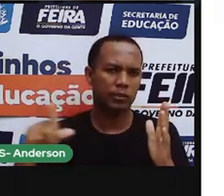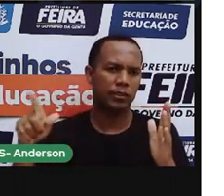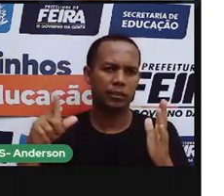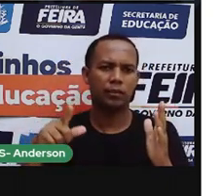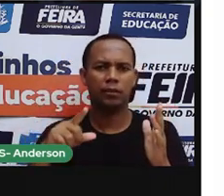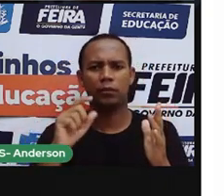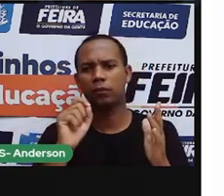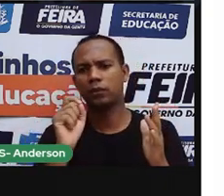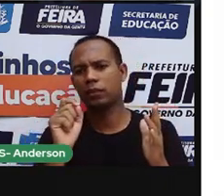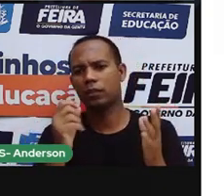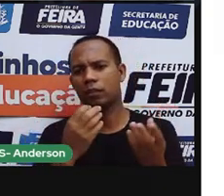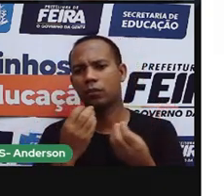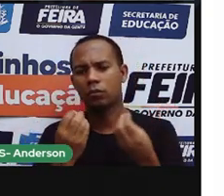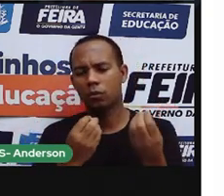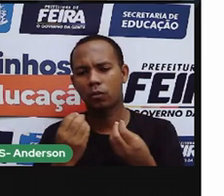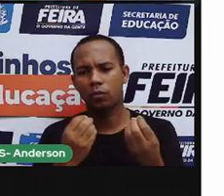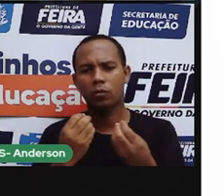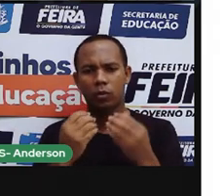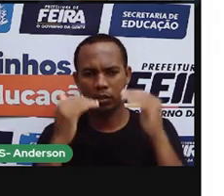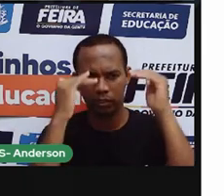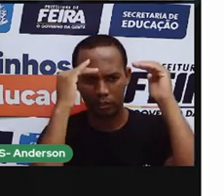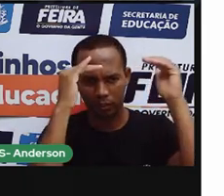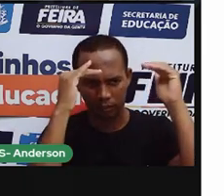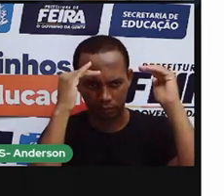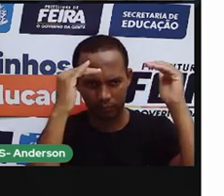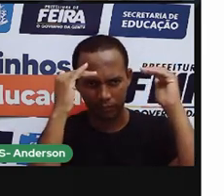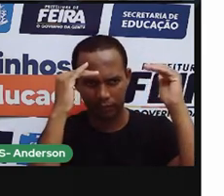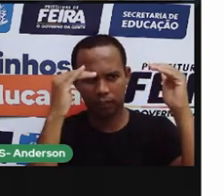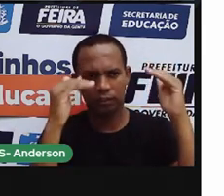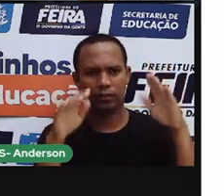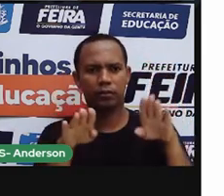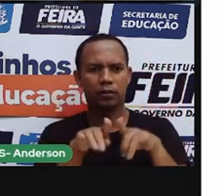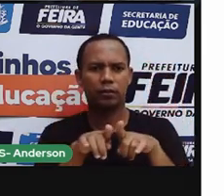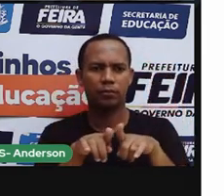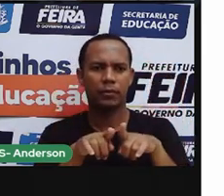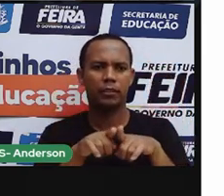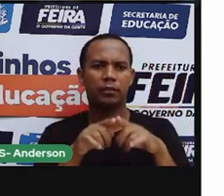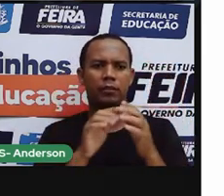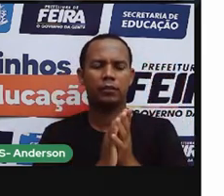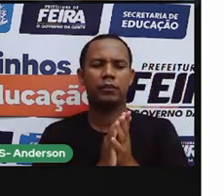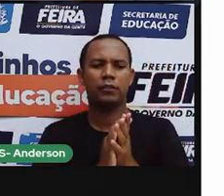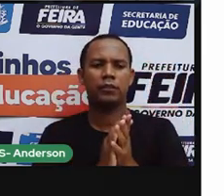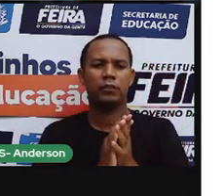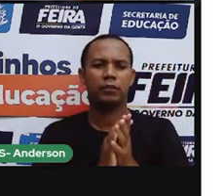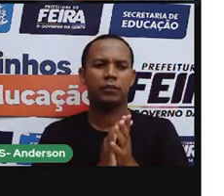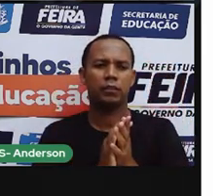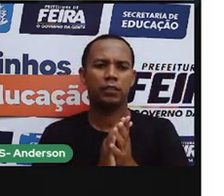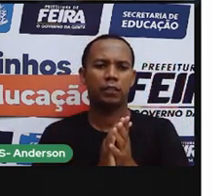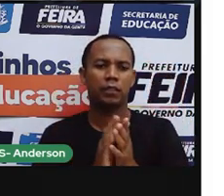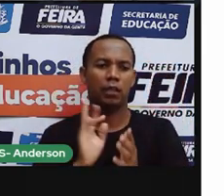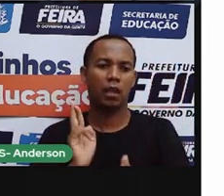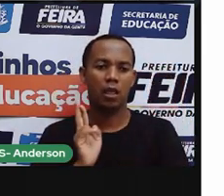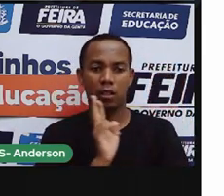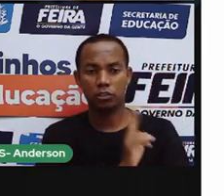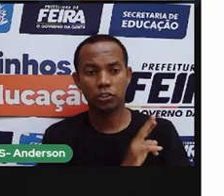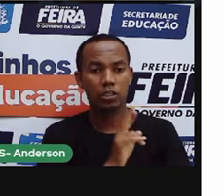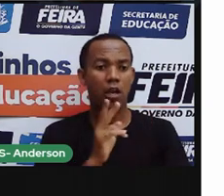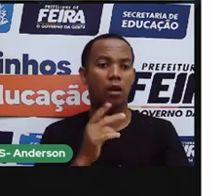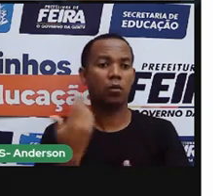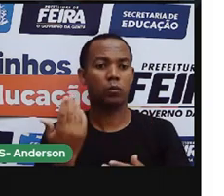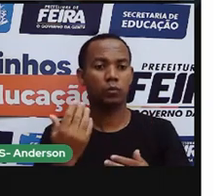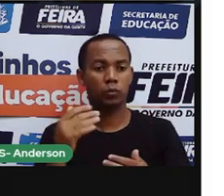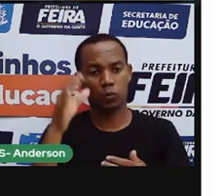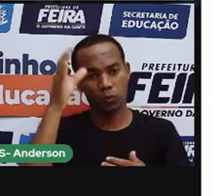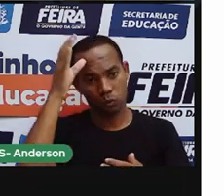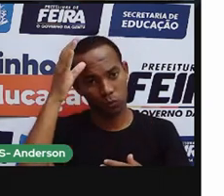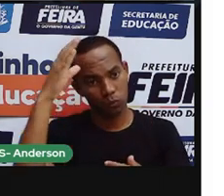isso. Mas o importante é que a gente respeite o espaço do outro, que a gente respeite a religião, costume e o que? A tradição.